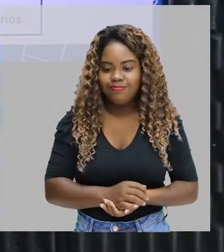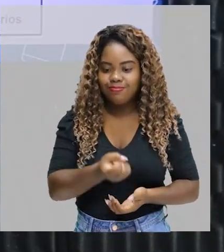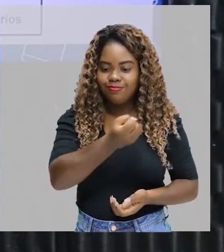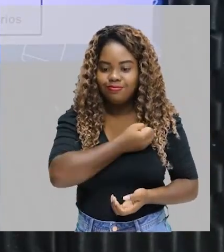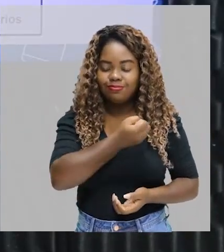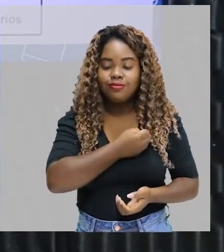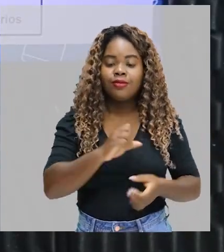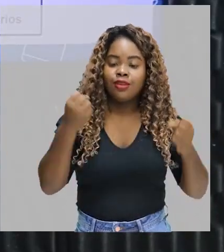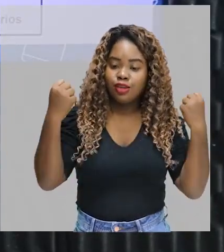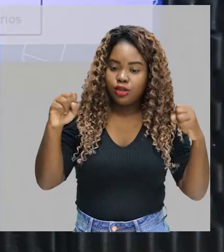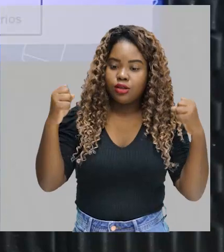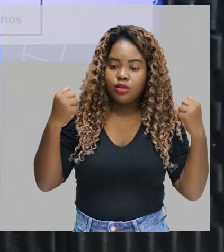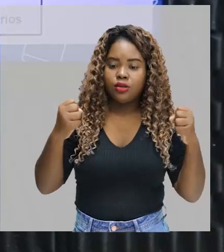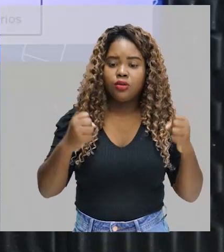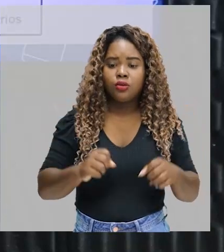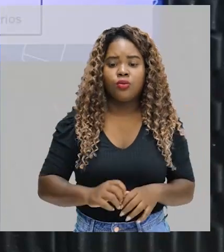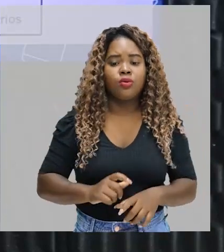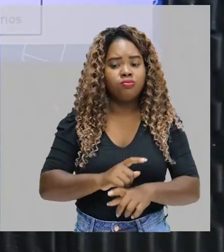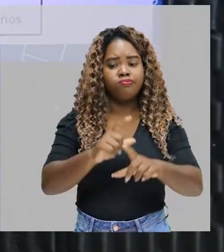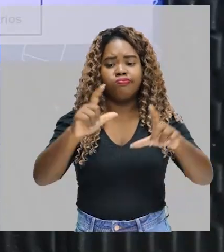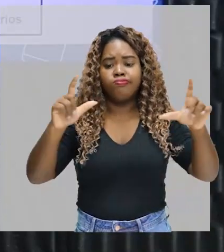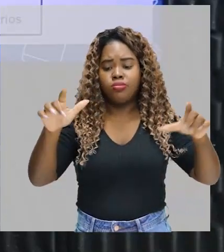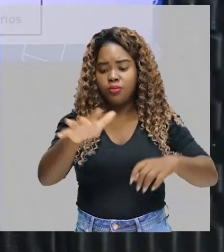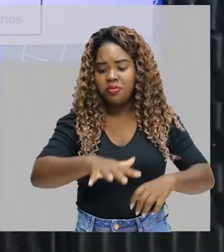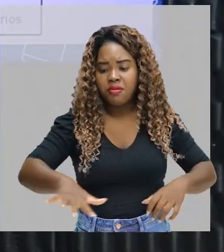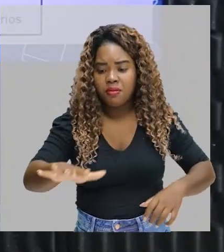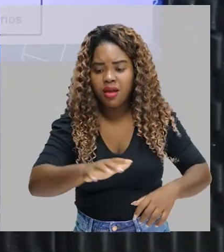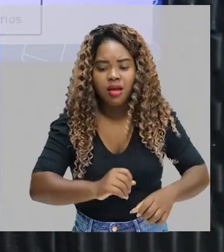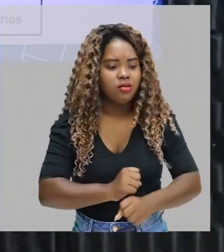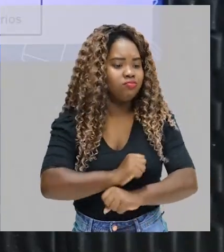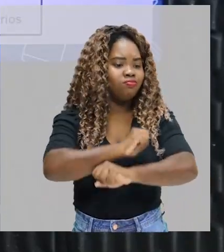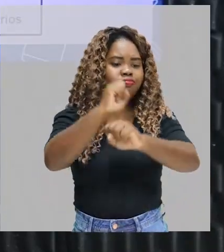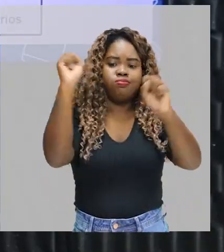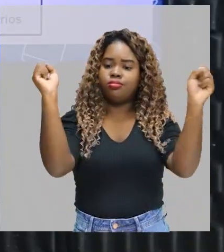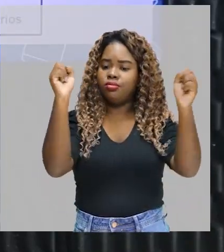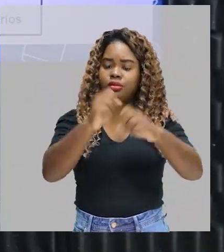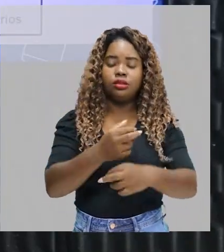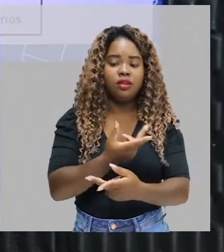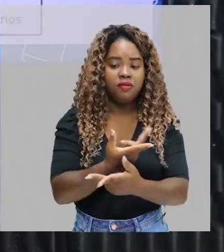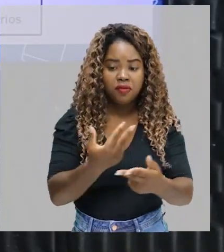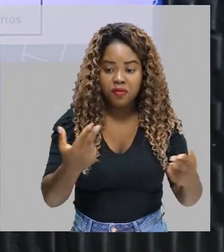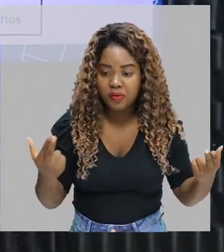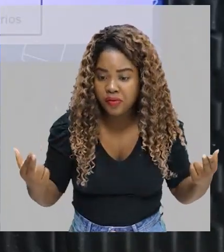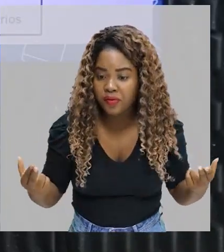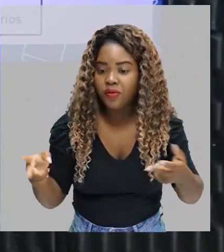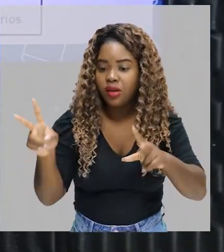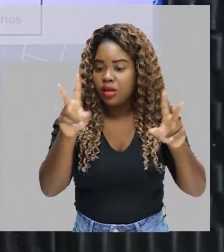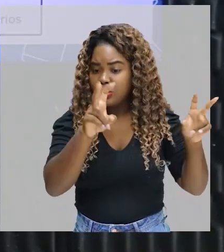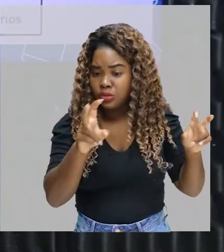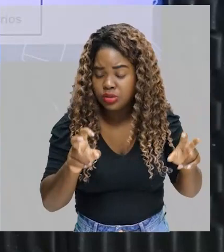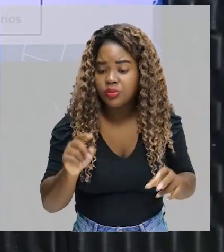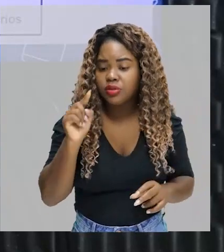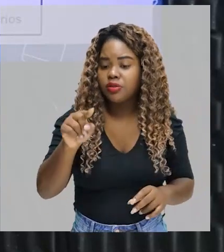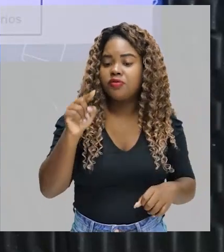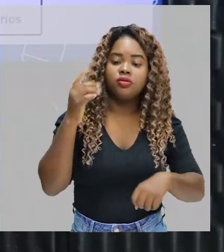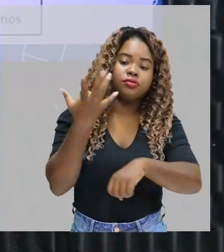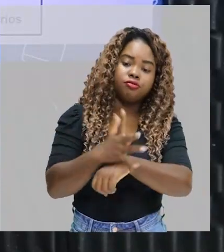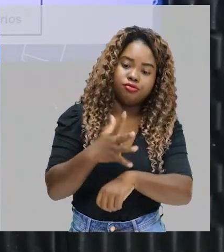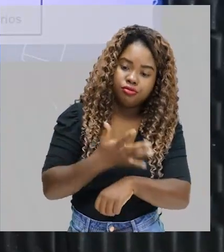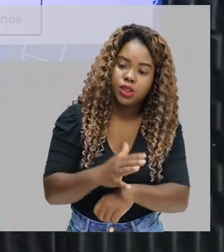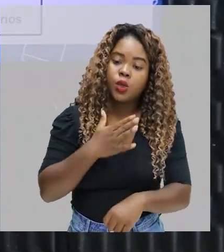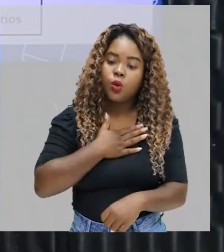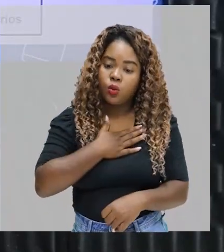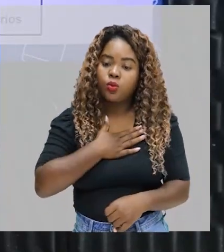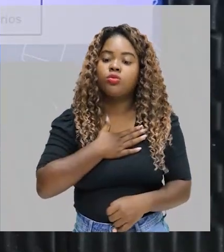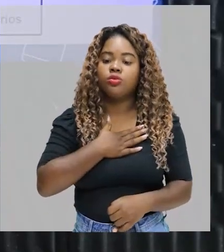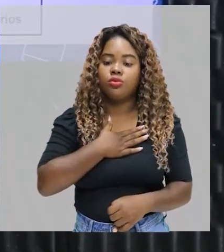muito ampla. Ela trabalha uma série de unidades temáticas para que vocês pratiquem alguma coisa ali, gostem, e levem como hábito para a